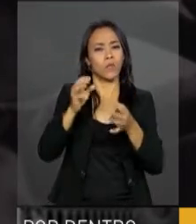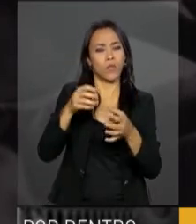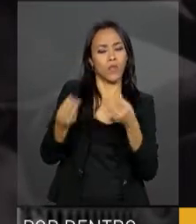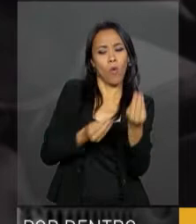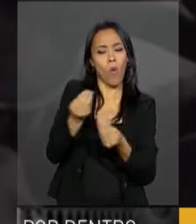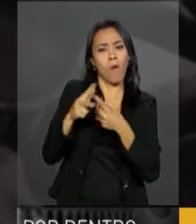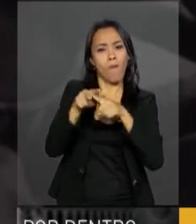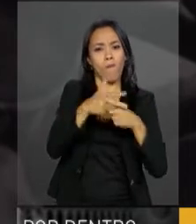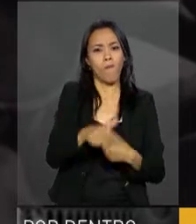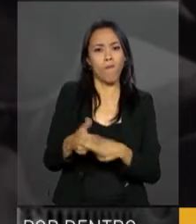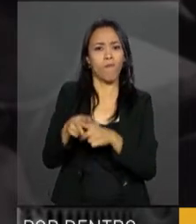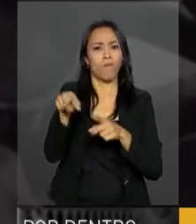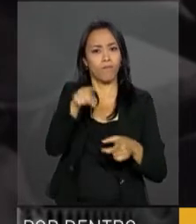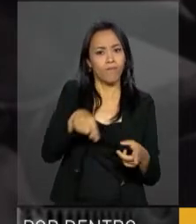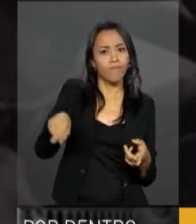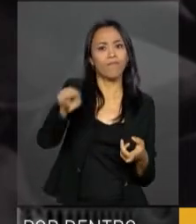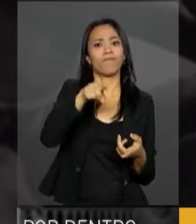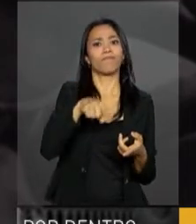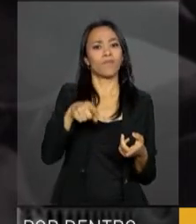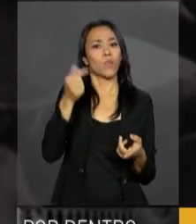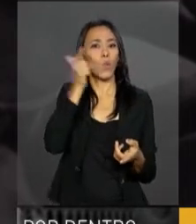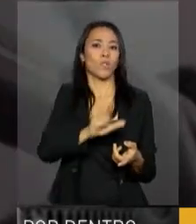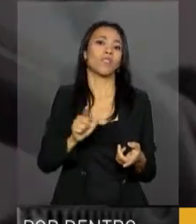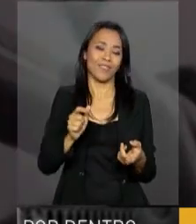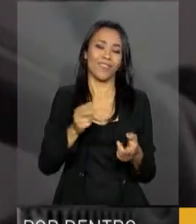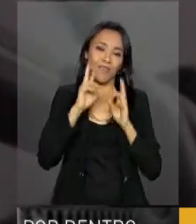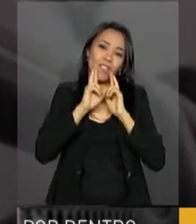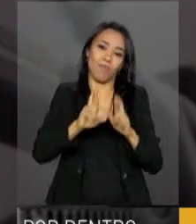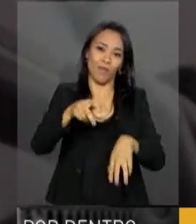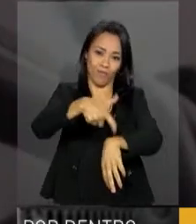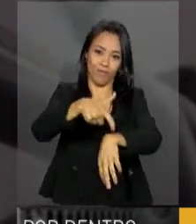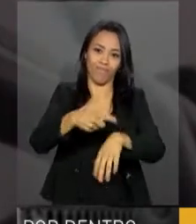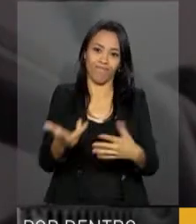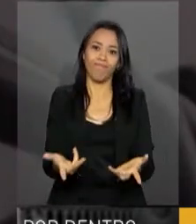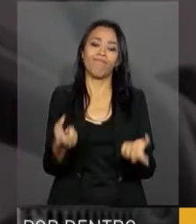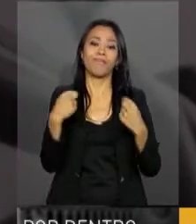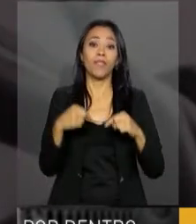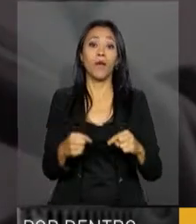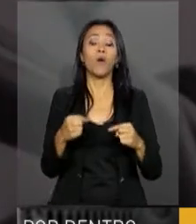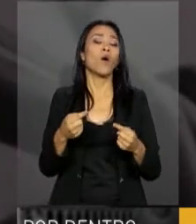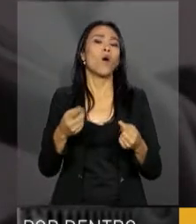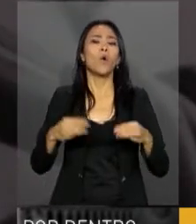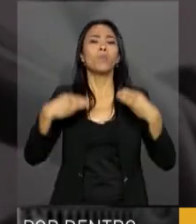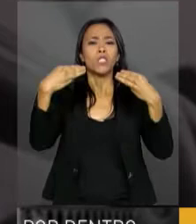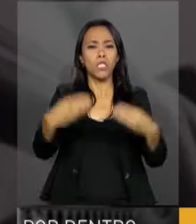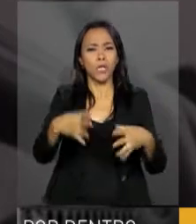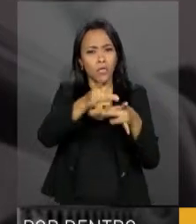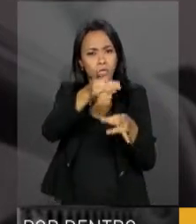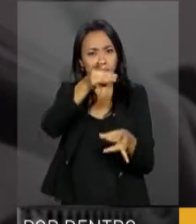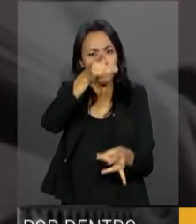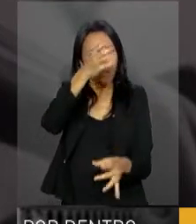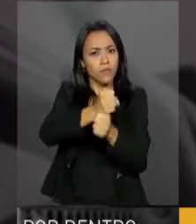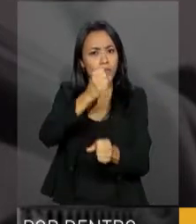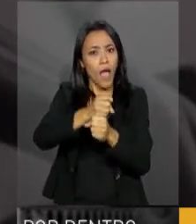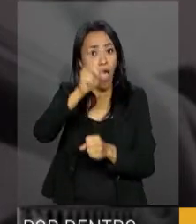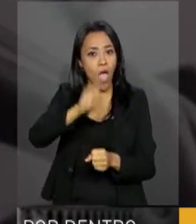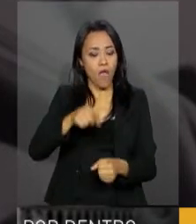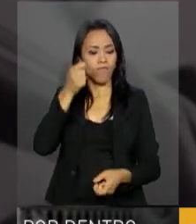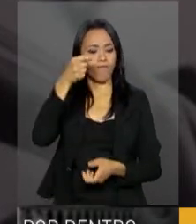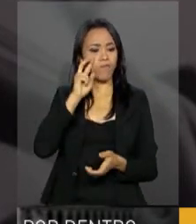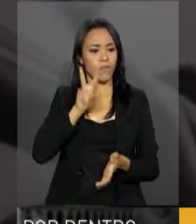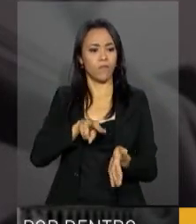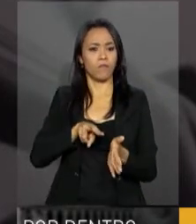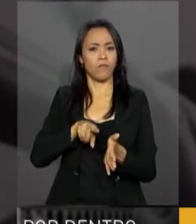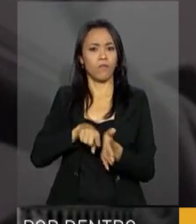em dia com seu compromisso. O papel do ministério da Transparência é, pela lei, ser o fiscal da aplicação